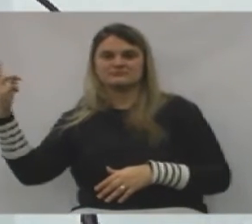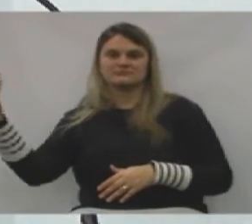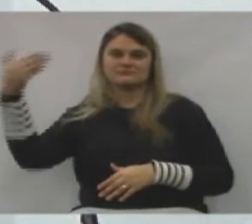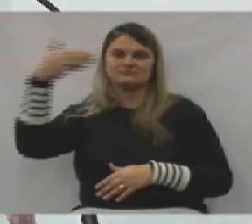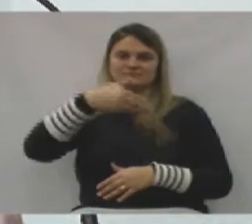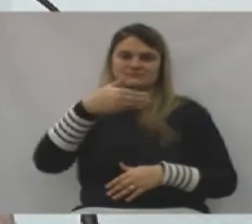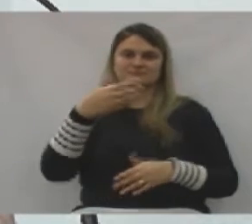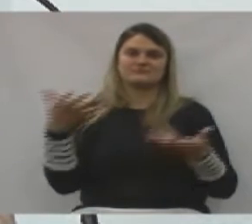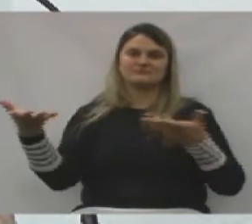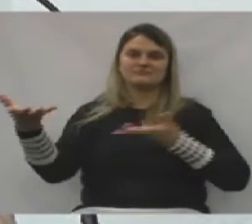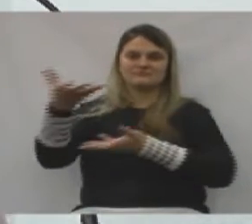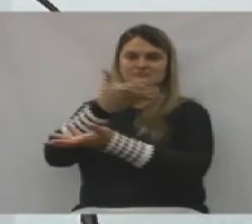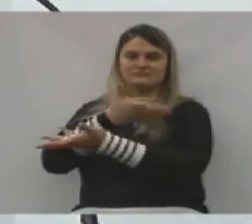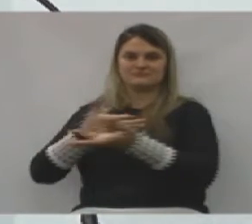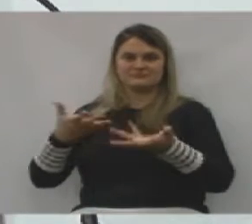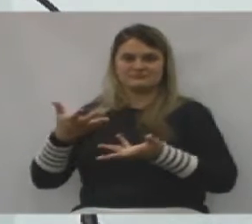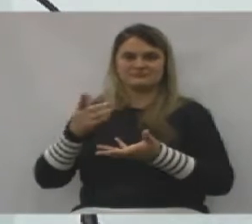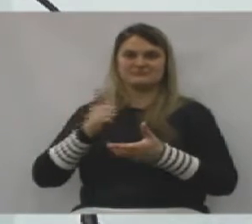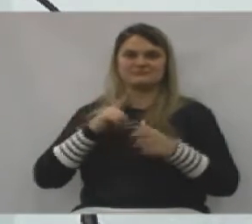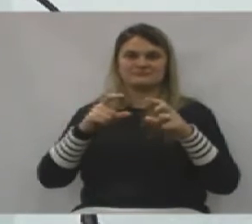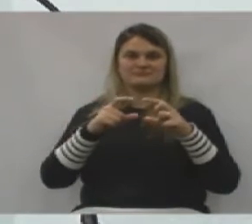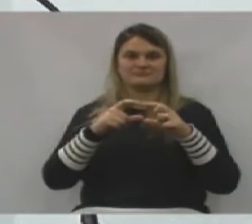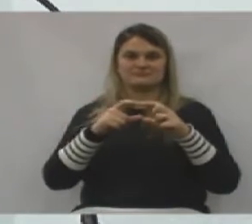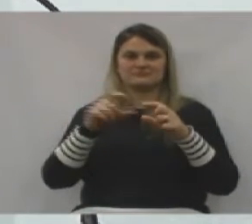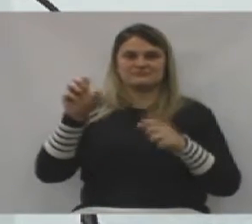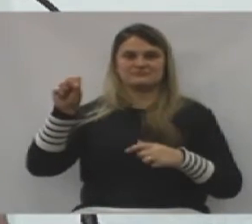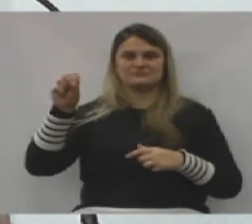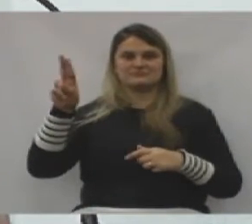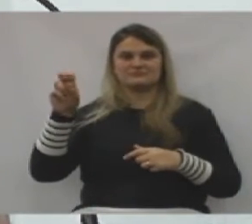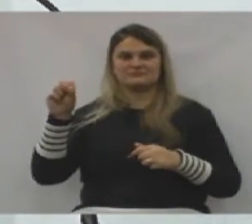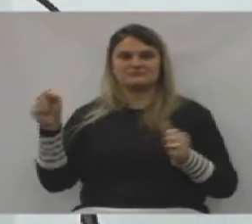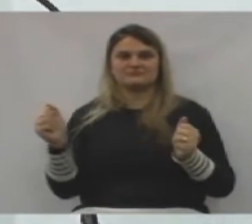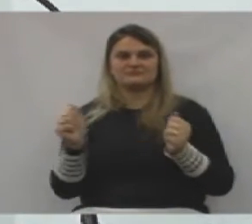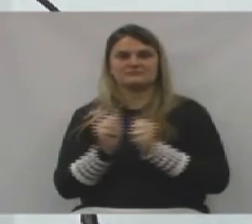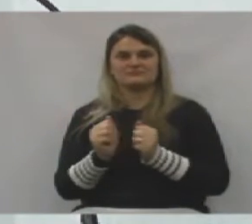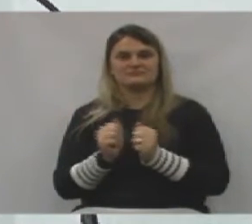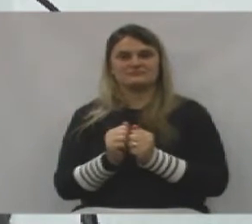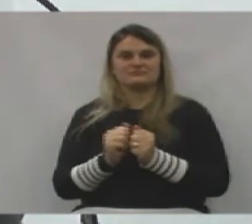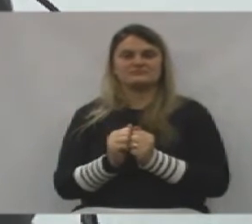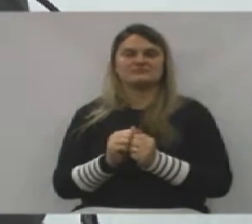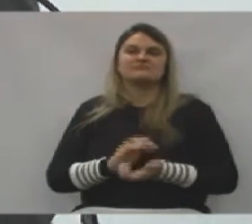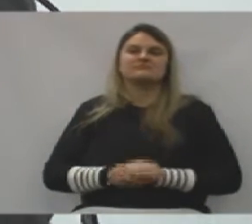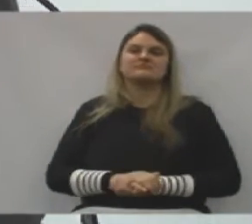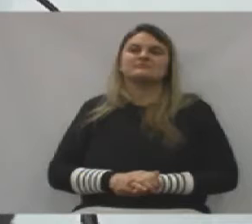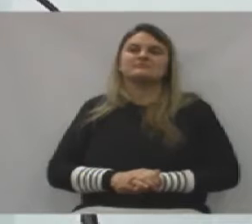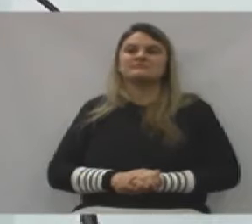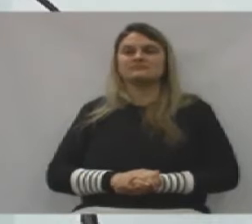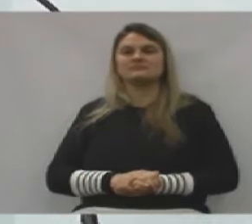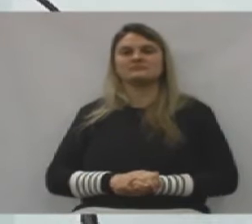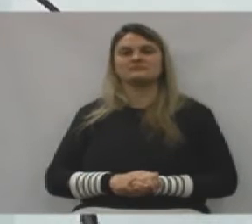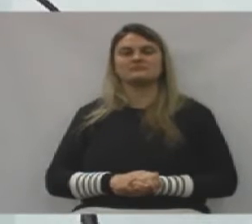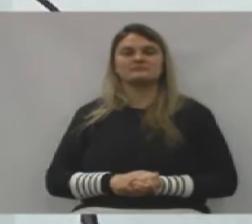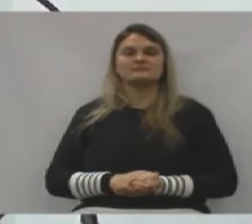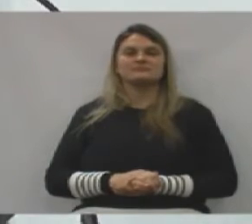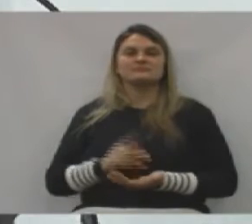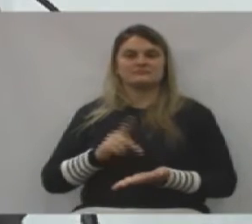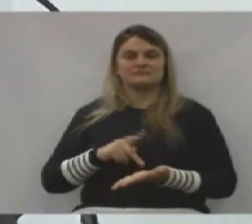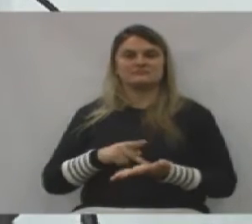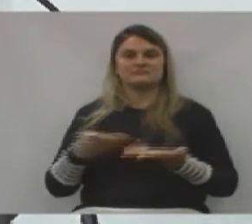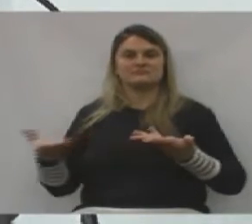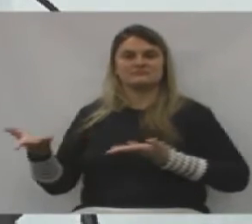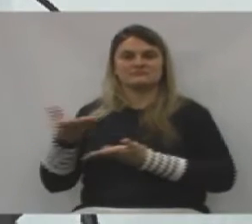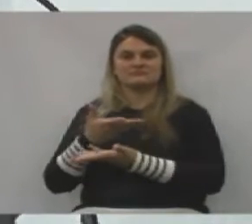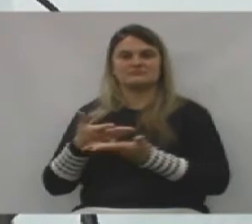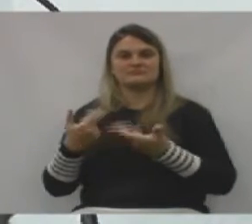compartilham, tem até cartão do SUS de lá e tem aqui também, isso é uma realidade, nós temos que